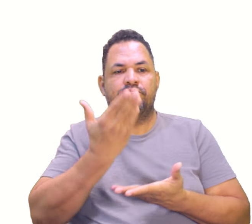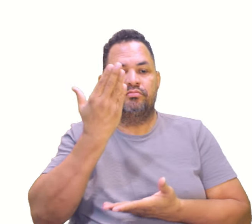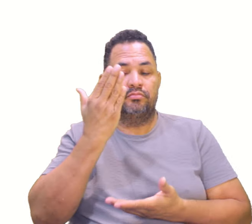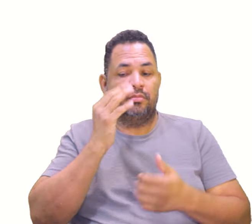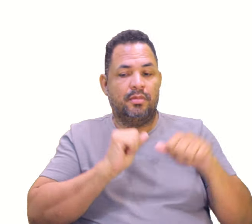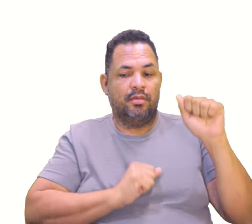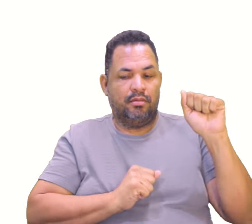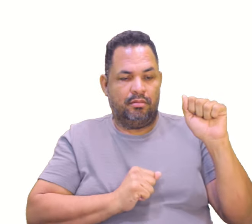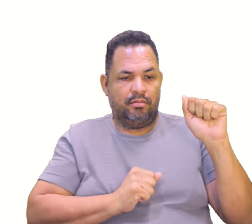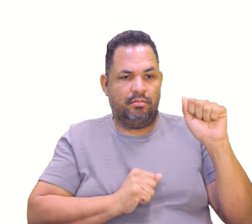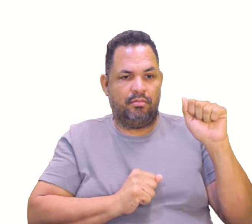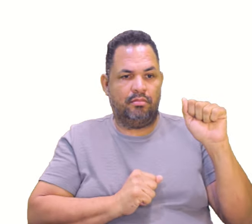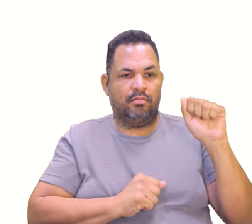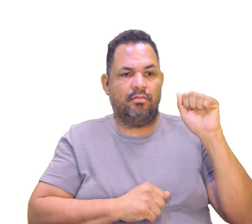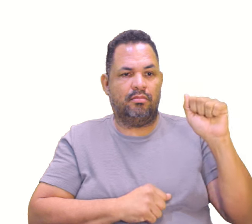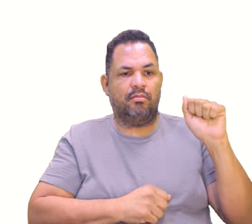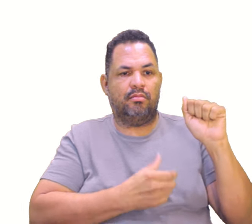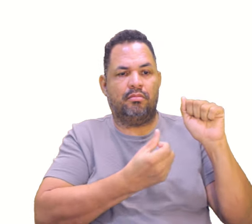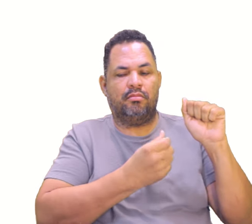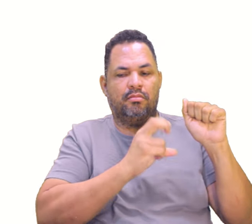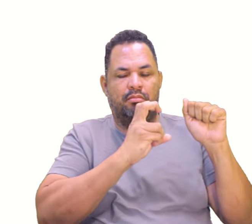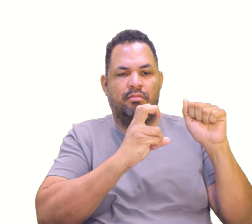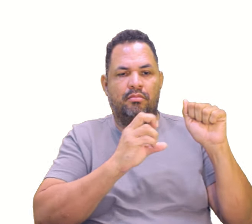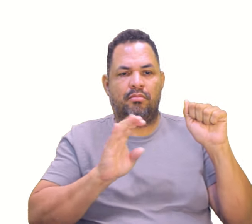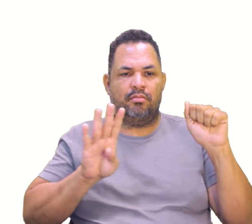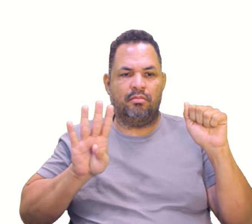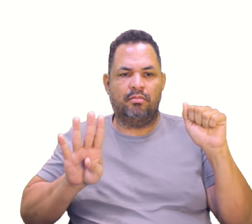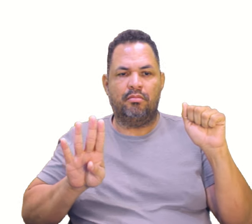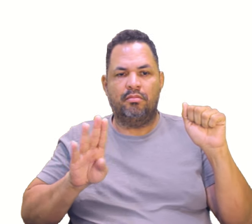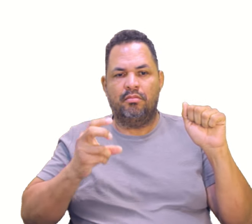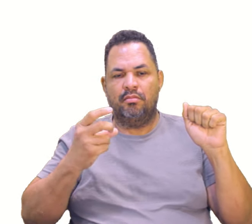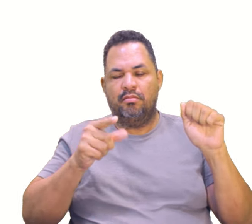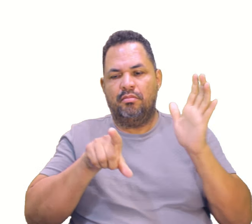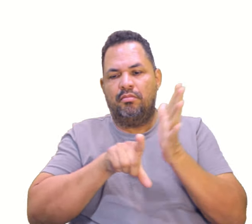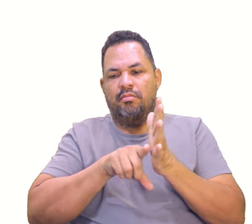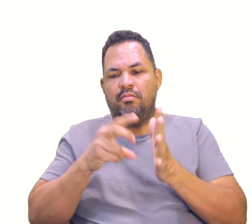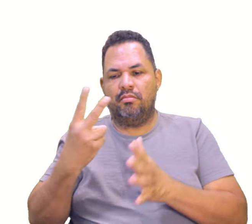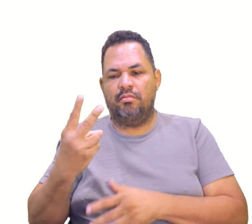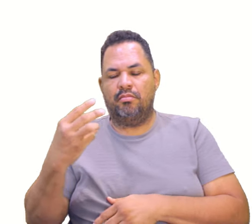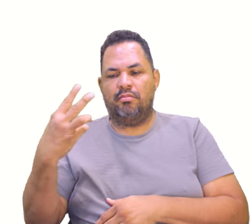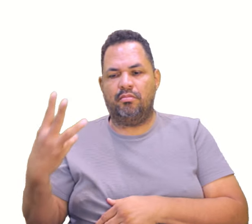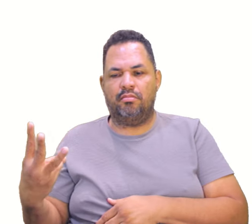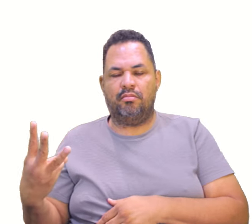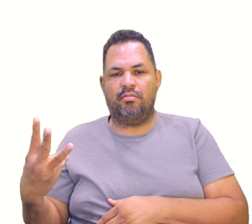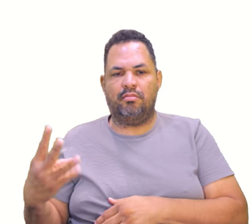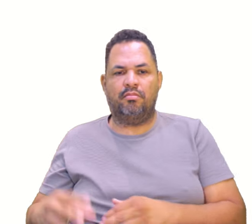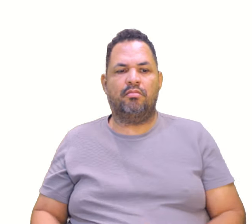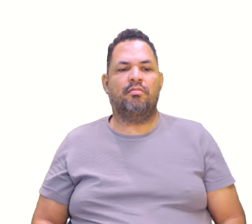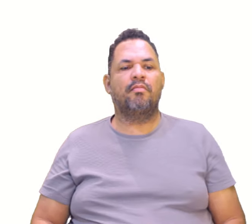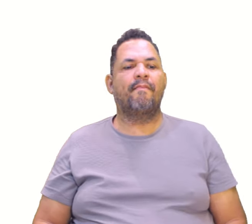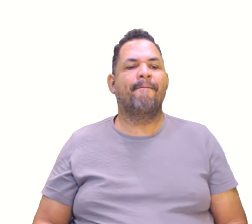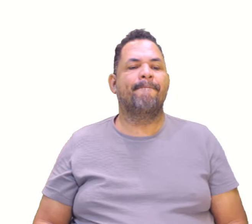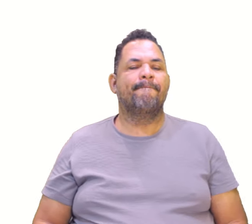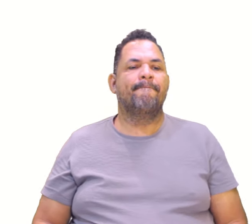casos. Aí temos ali, o ponto A é 6 e 5 e o ponto B é menos 2 e 3.